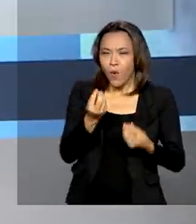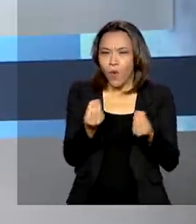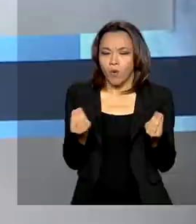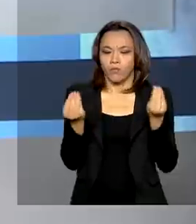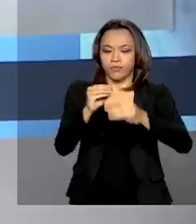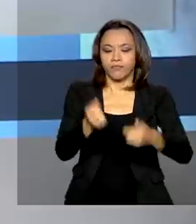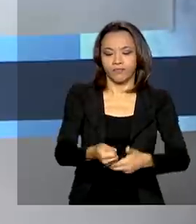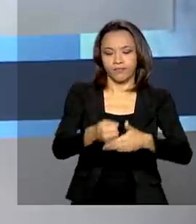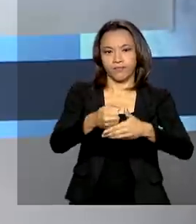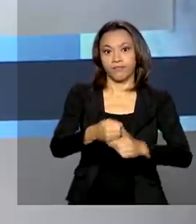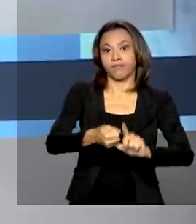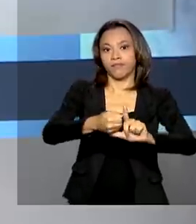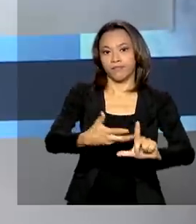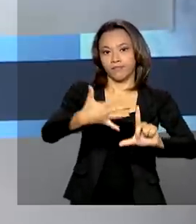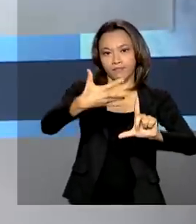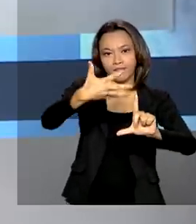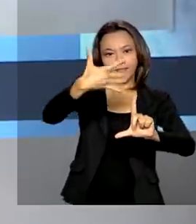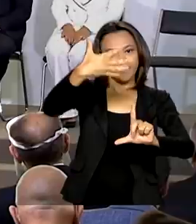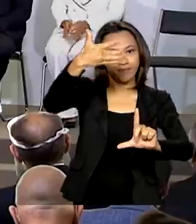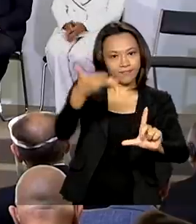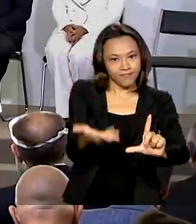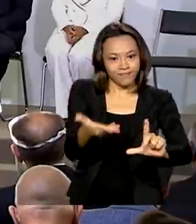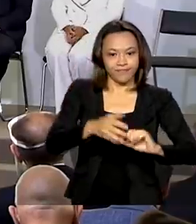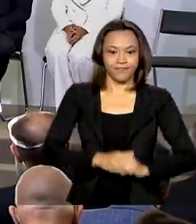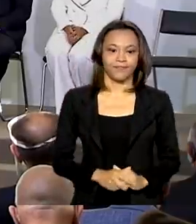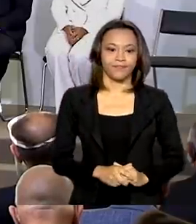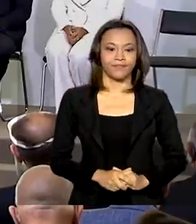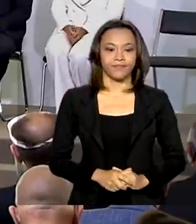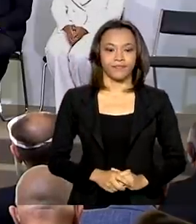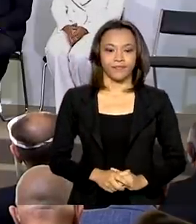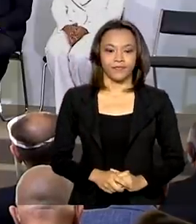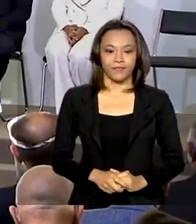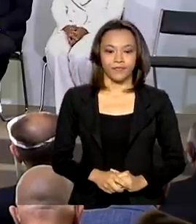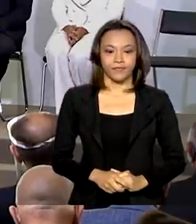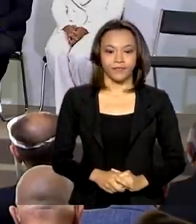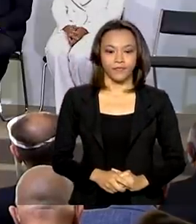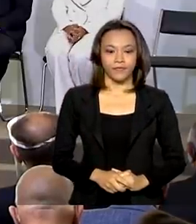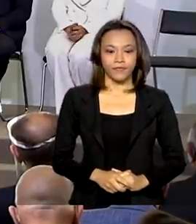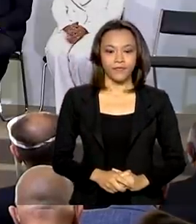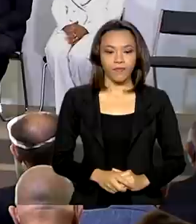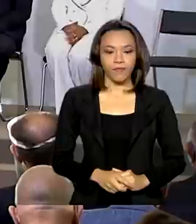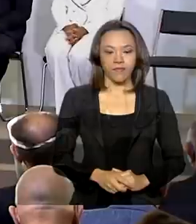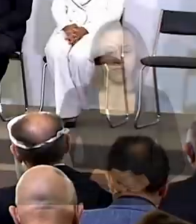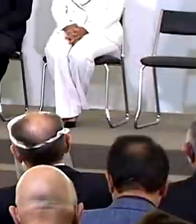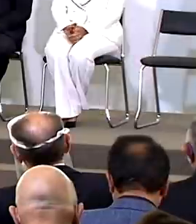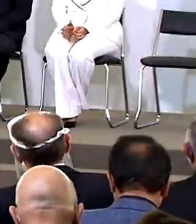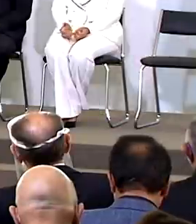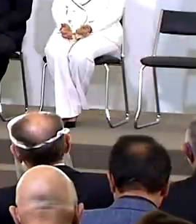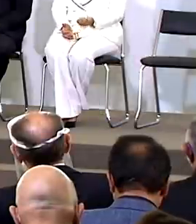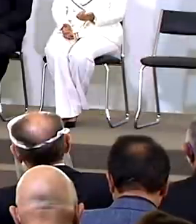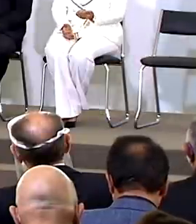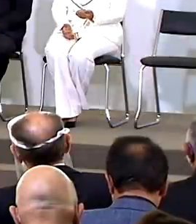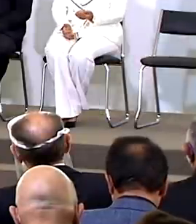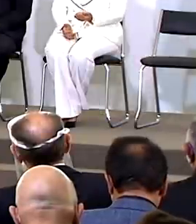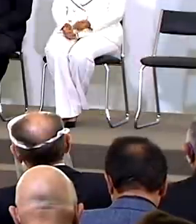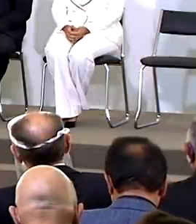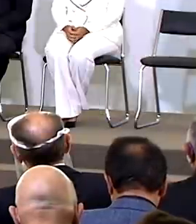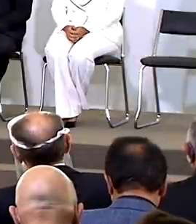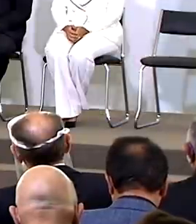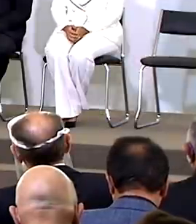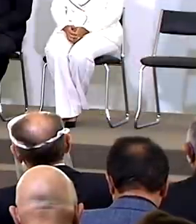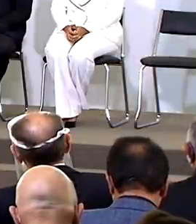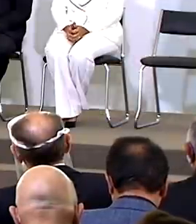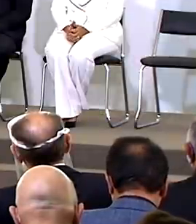digital Participa Mais Brasil. Nós juntos buscamos traduzir